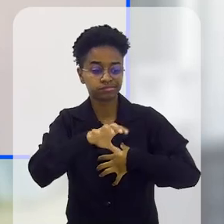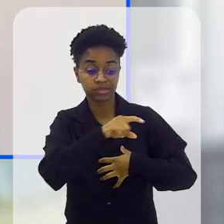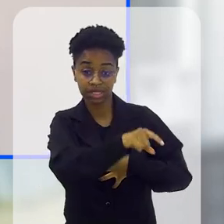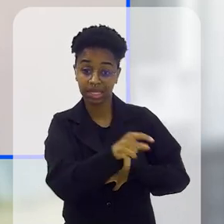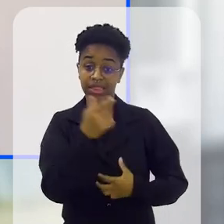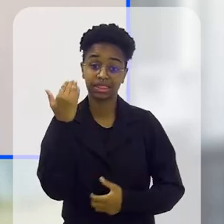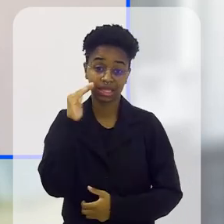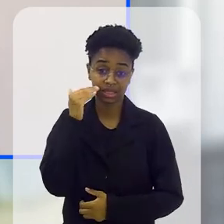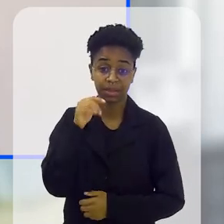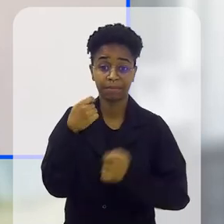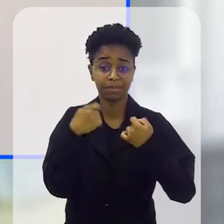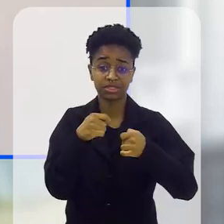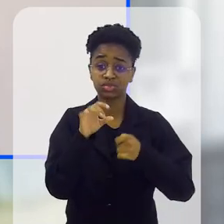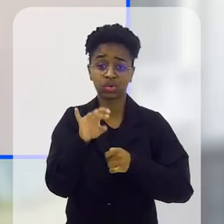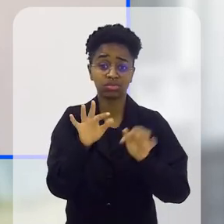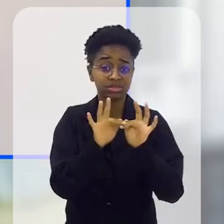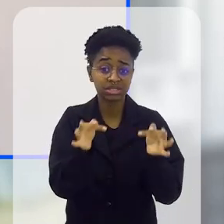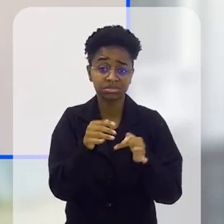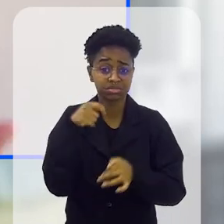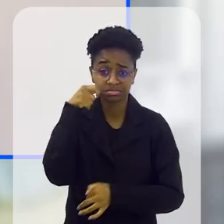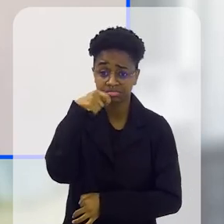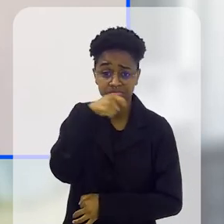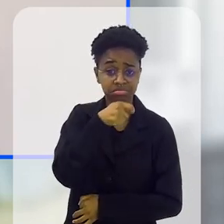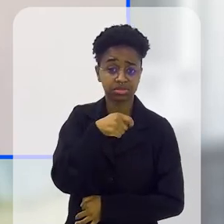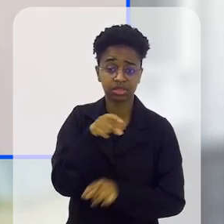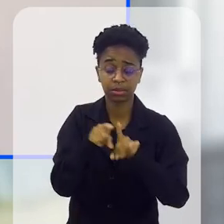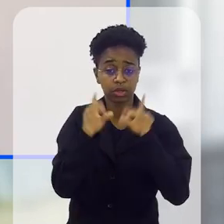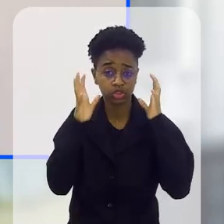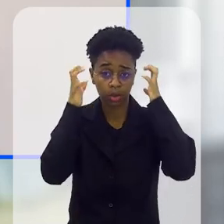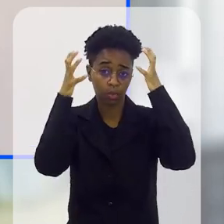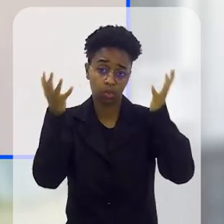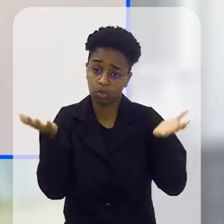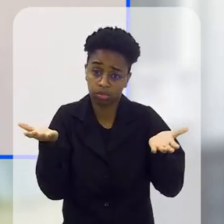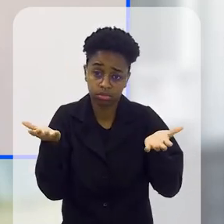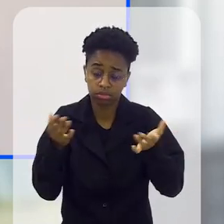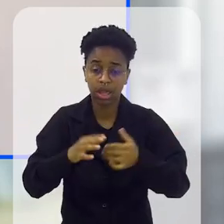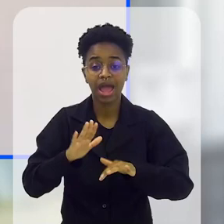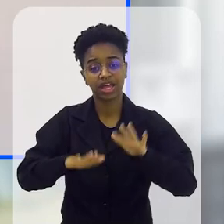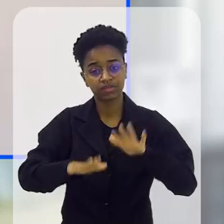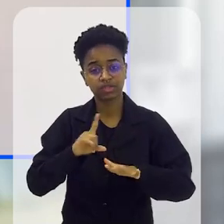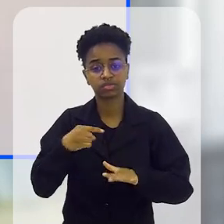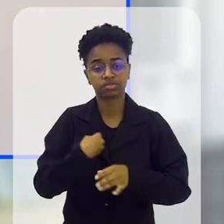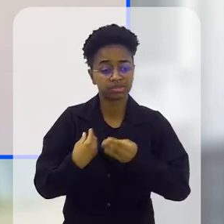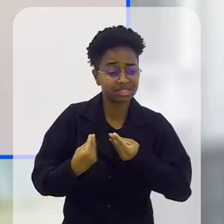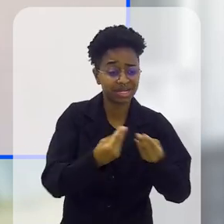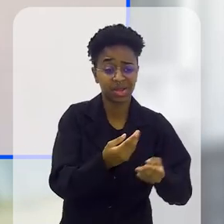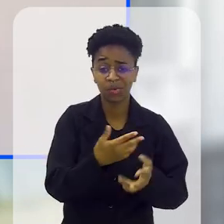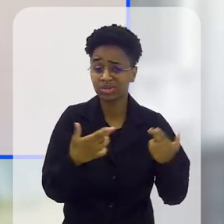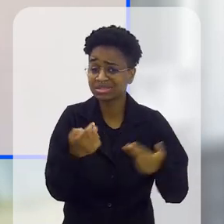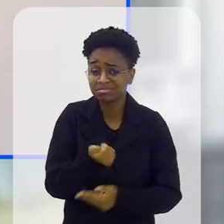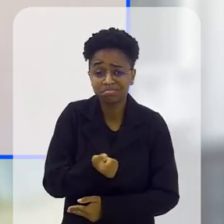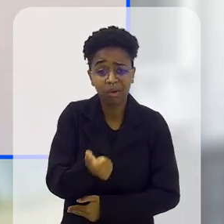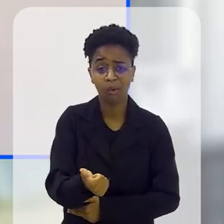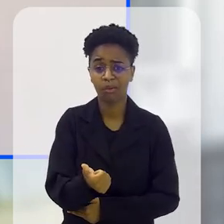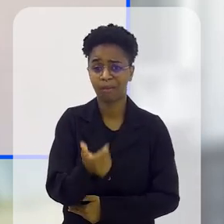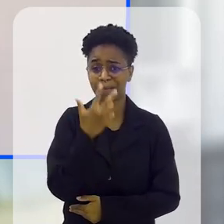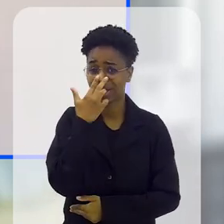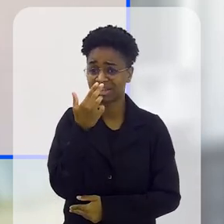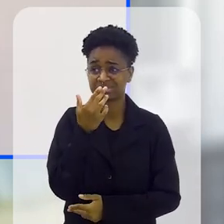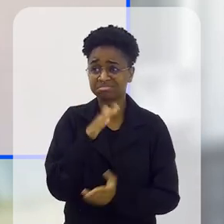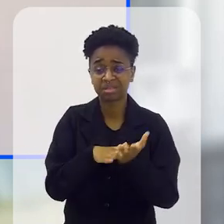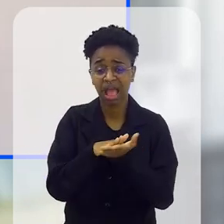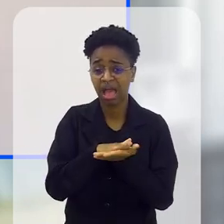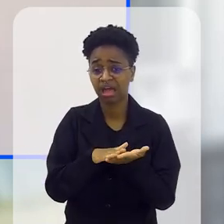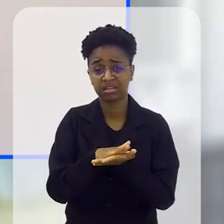daquela pessoa, entender que naquele momento ela precisava de uma escova de dentes e um shampoo. Então, às vezes, o que a gente pode oferecer é muito pouco,